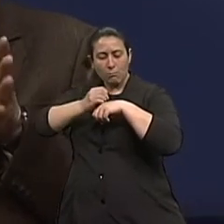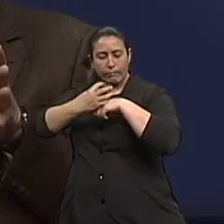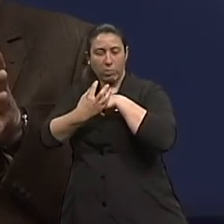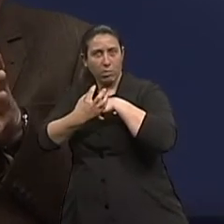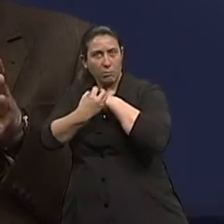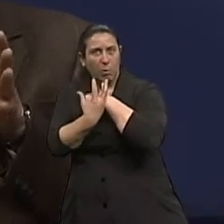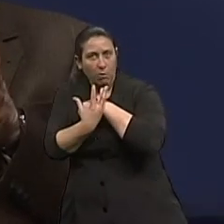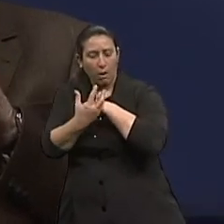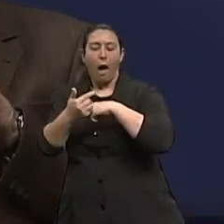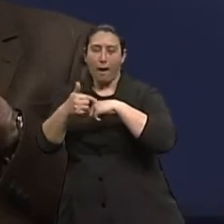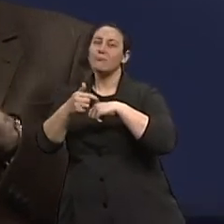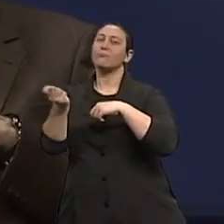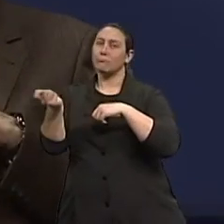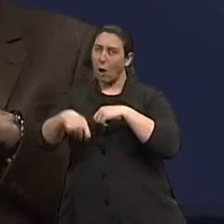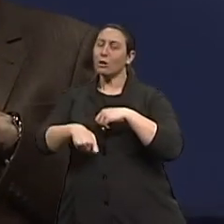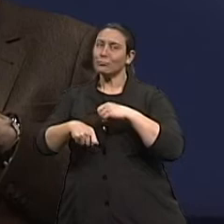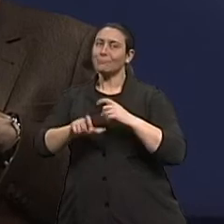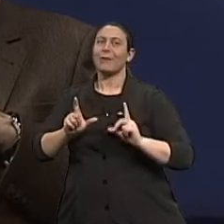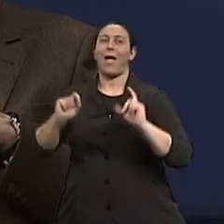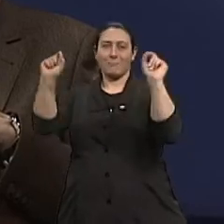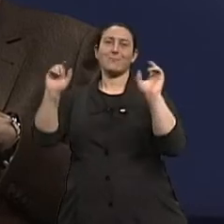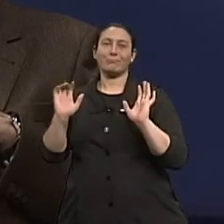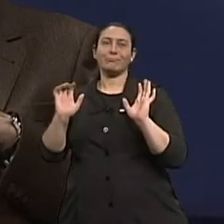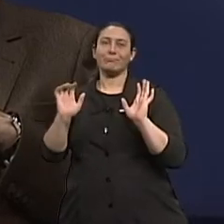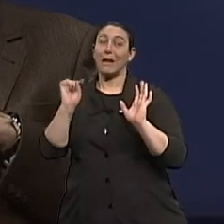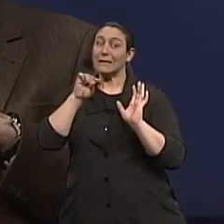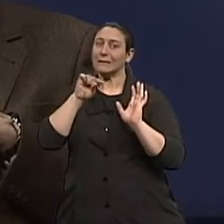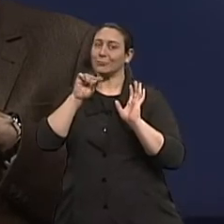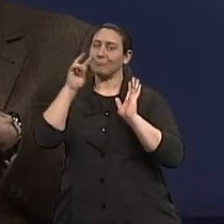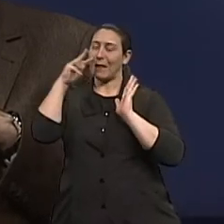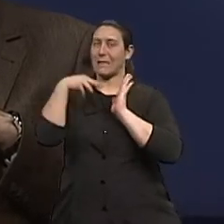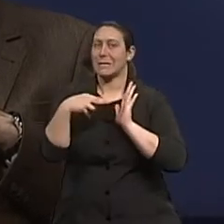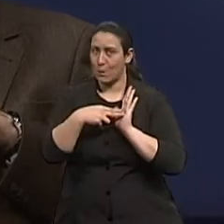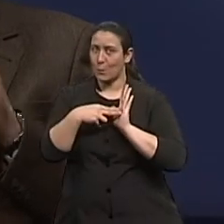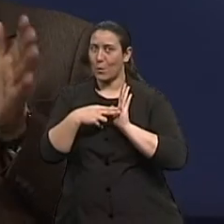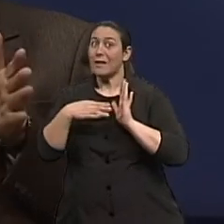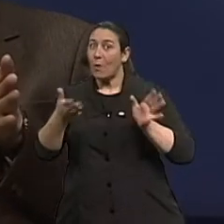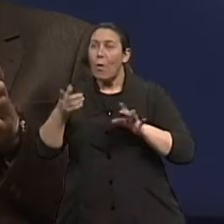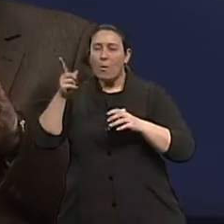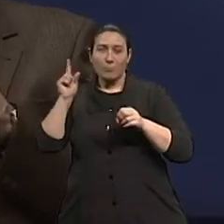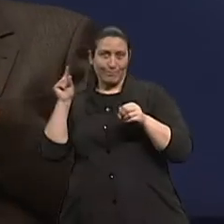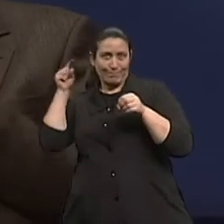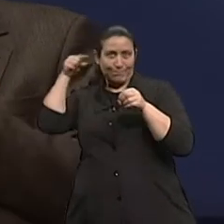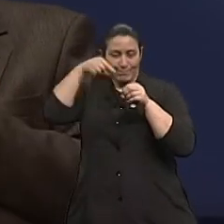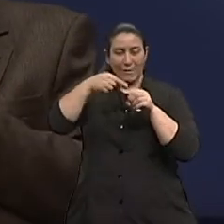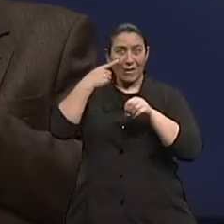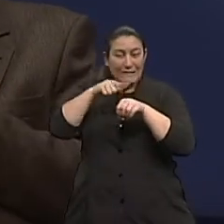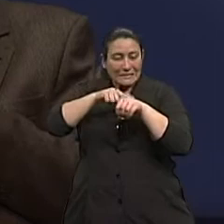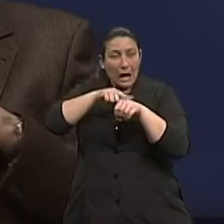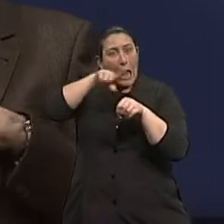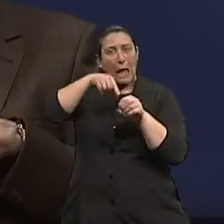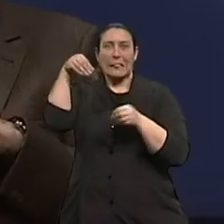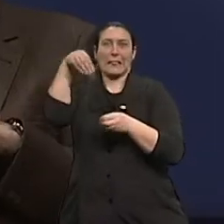num câncer. E esses é que são o nosso foco de atenção. Ah, perfeito. Então, tudo que é pólipo não é,